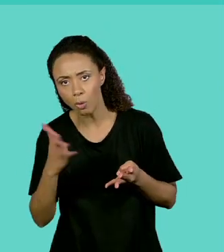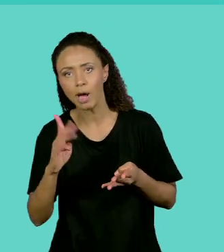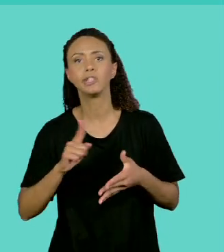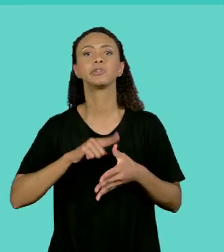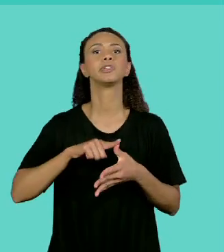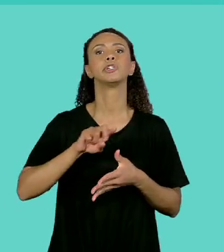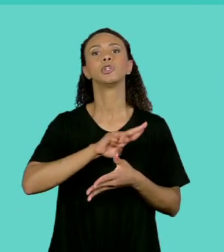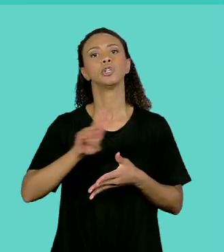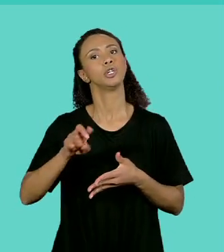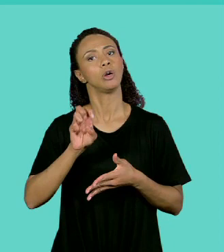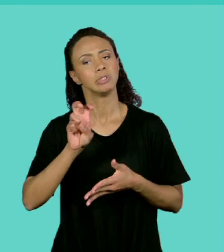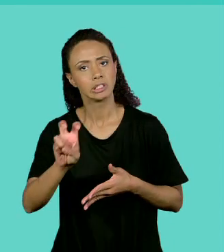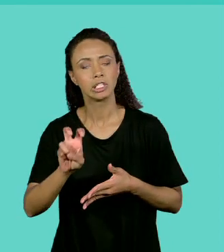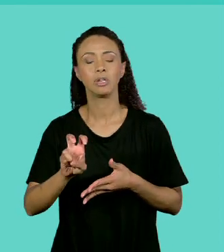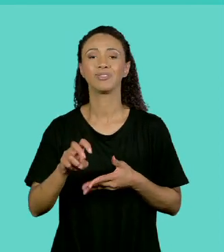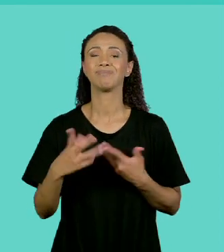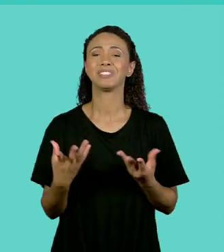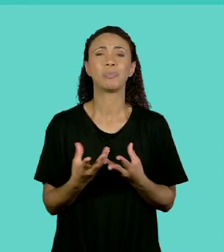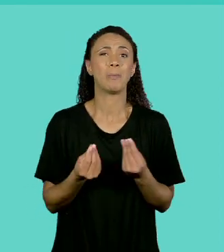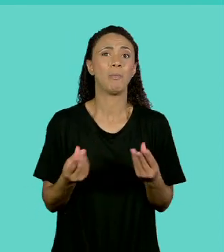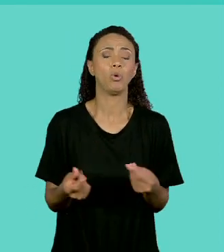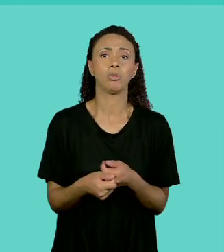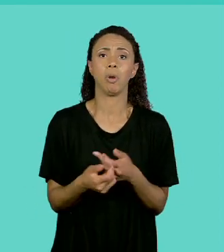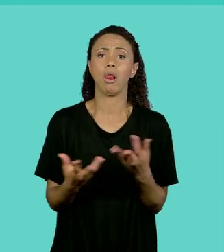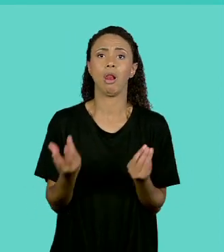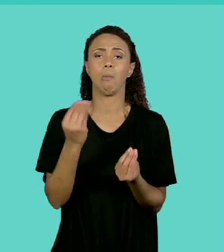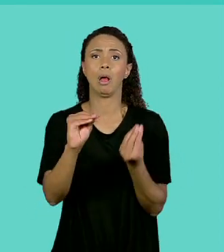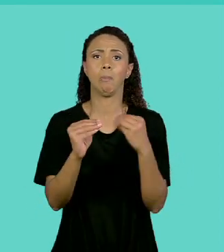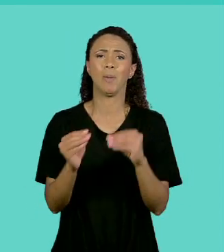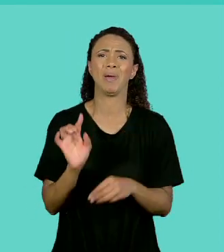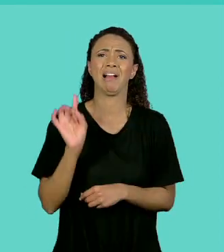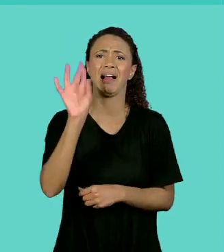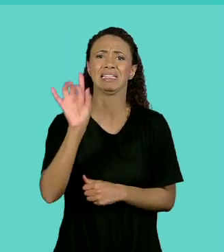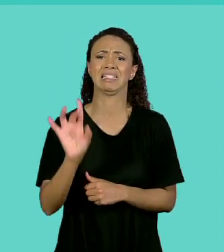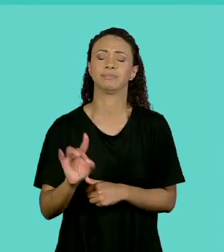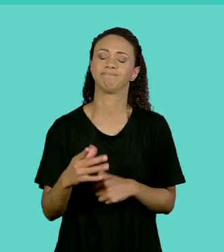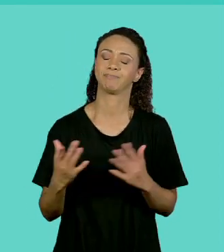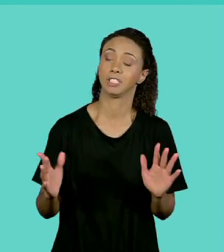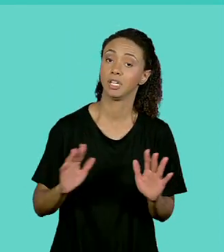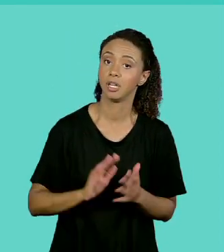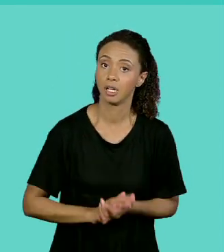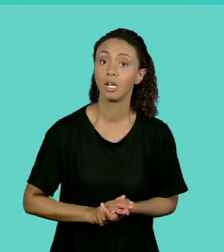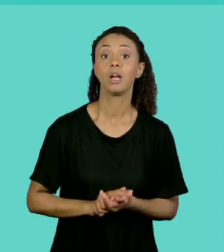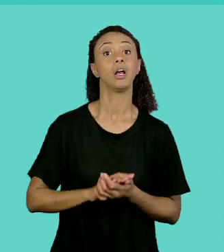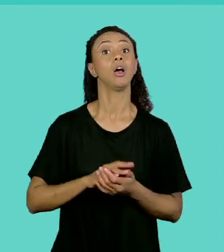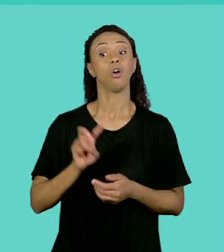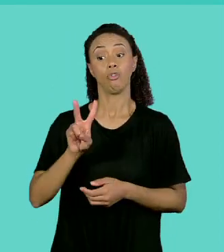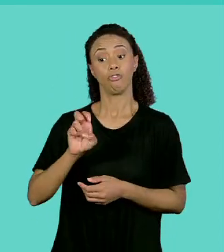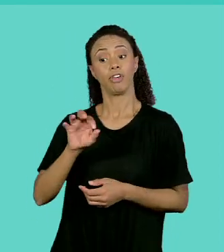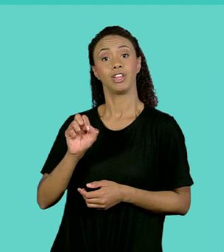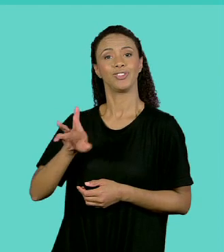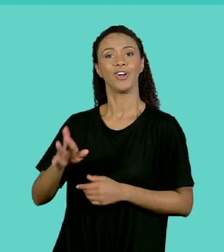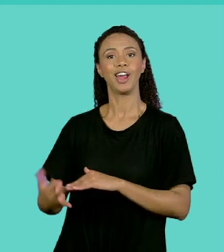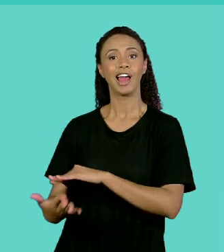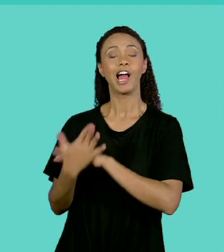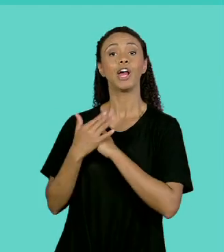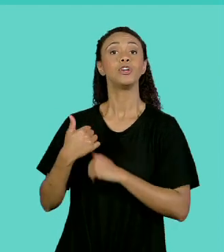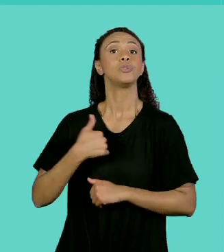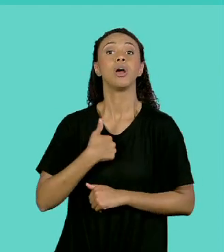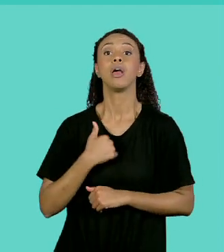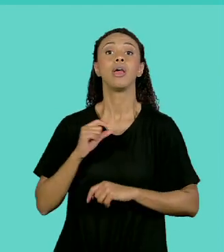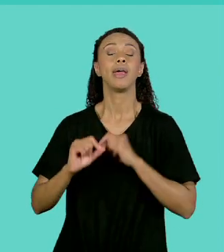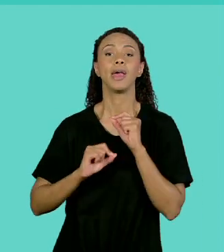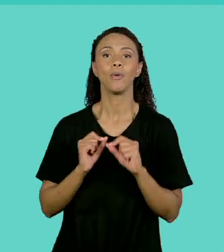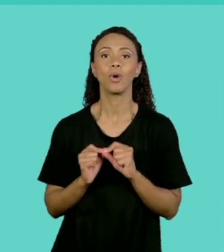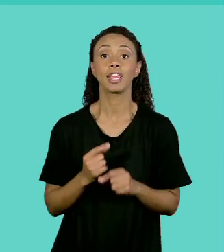volume de variáveis muito grande no nosso sistema. Os vetores, eles permitem que eu possa usar uma única variável e dividi-la em